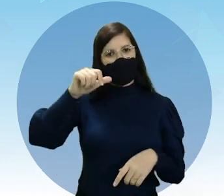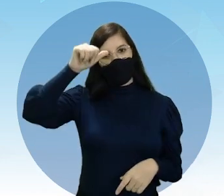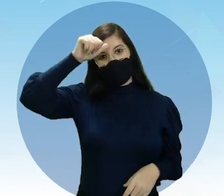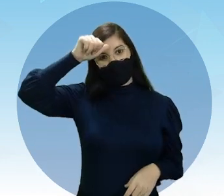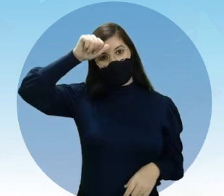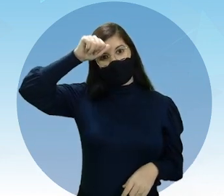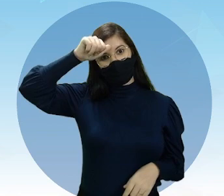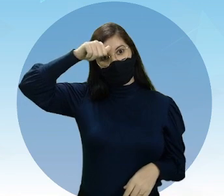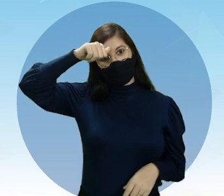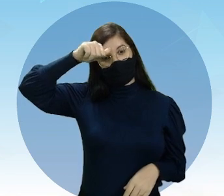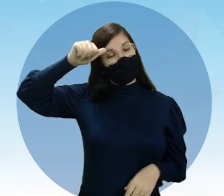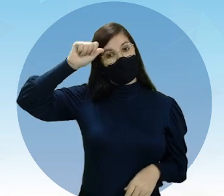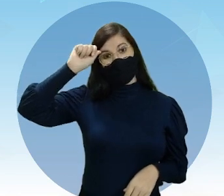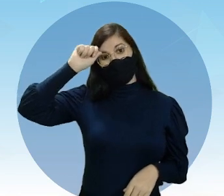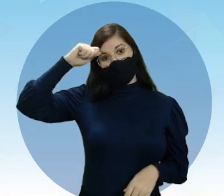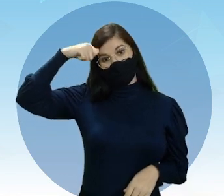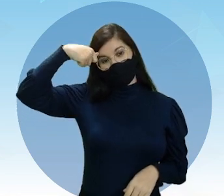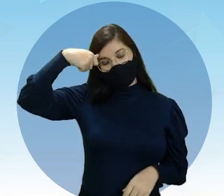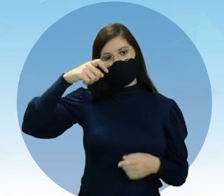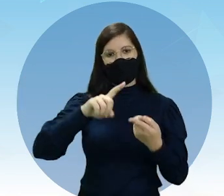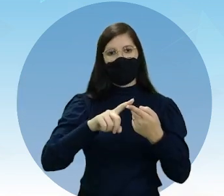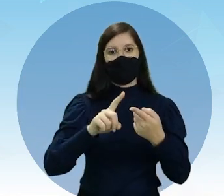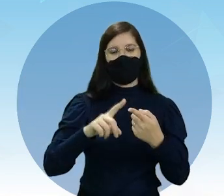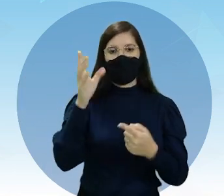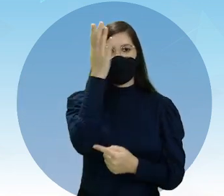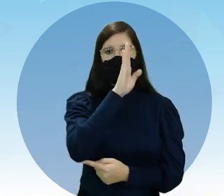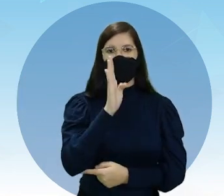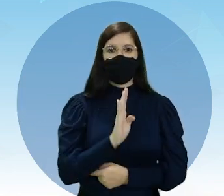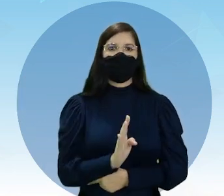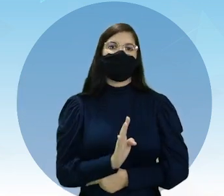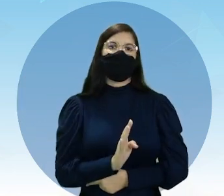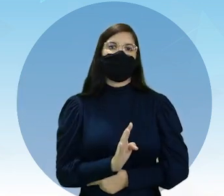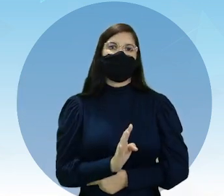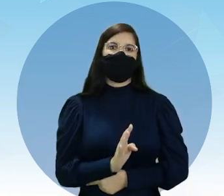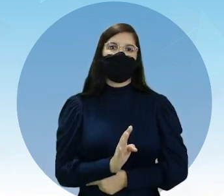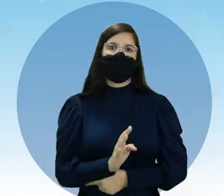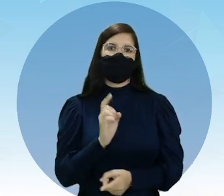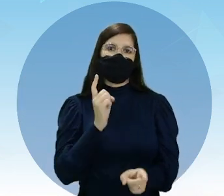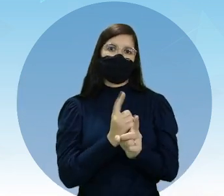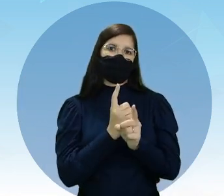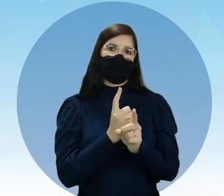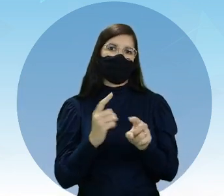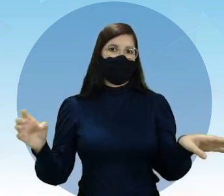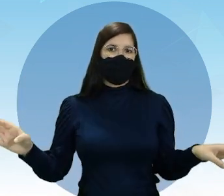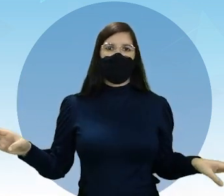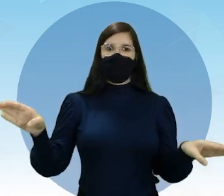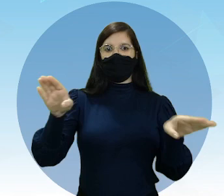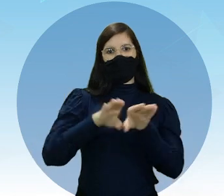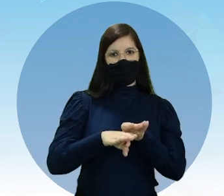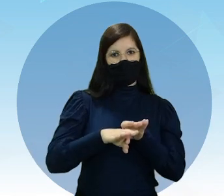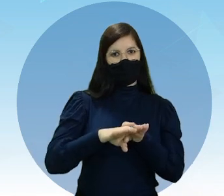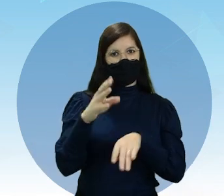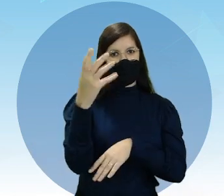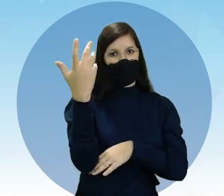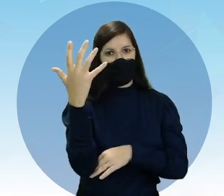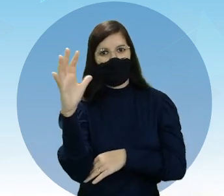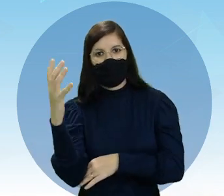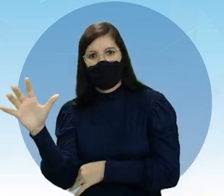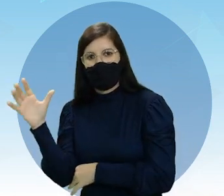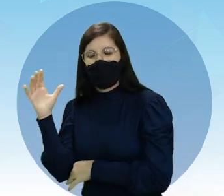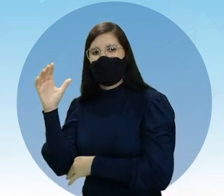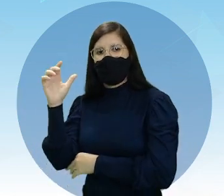e também na região do Brasil. Vê só que legal! A mesma flora